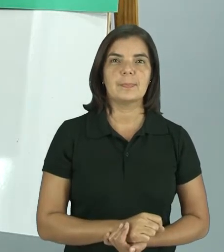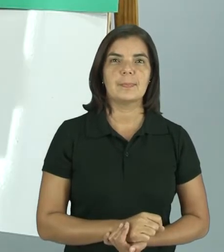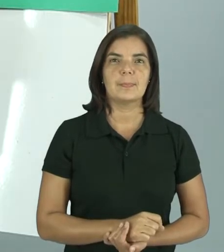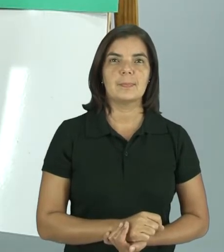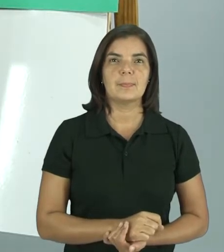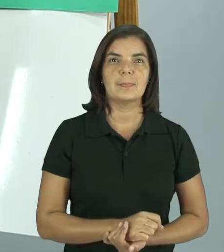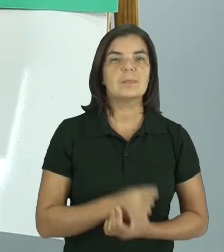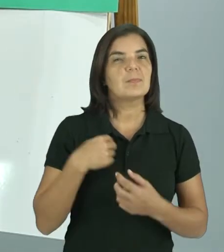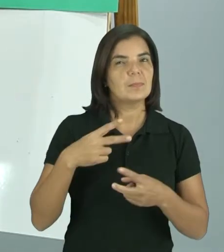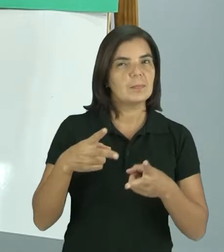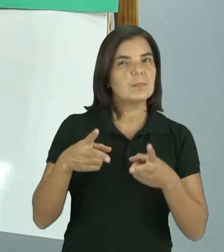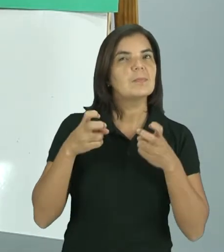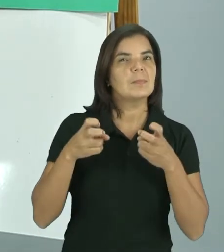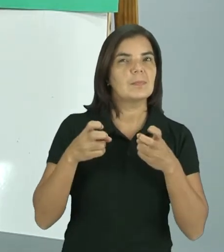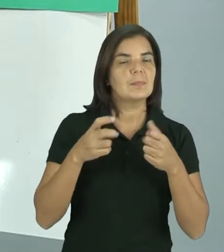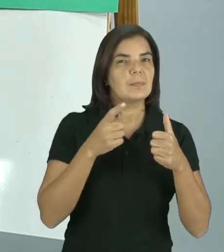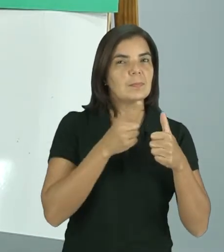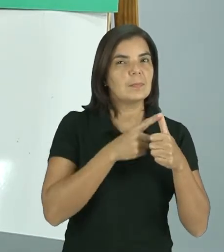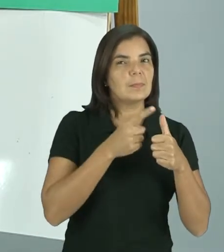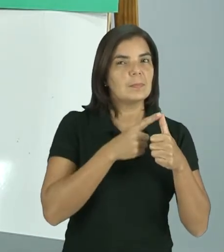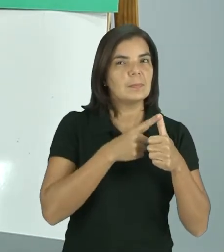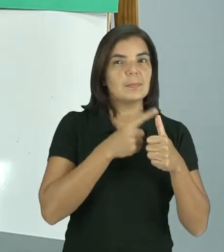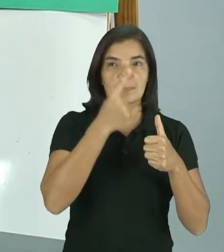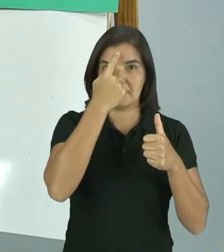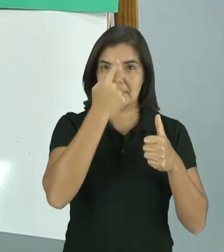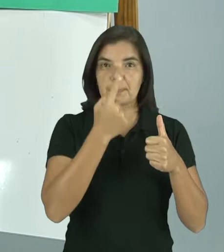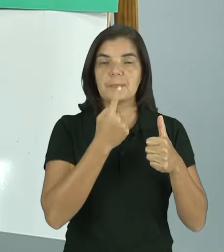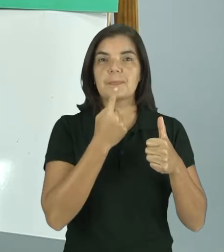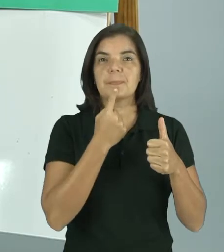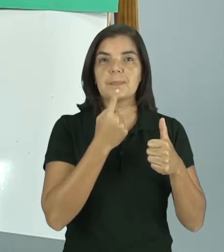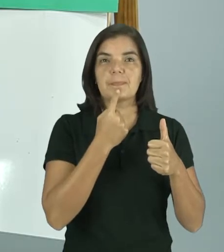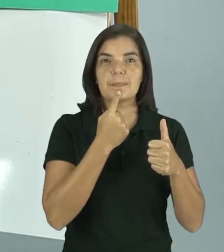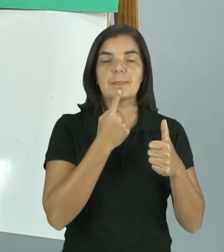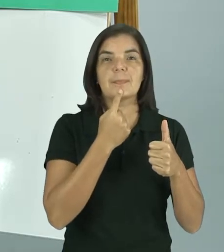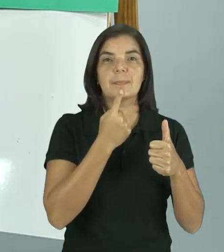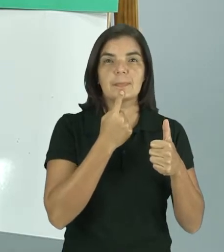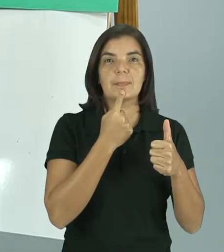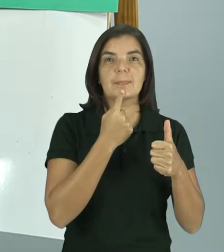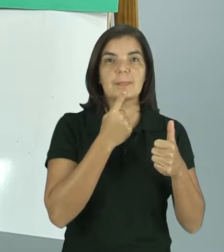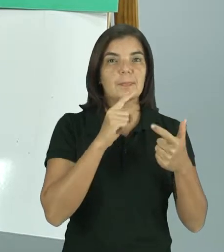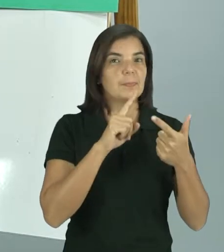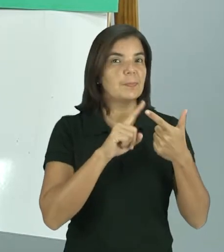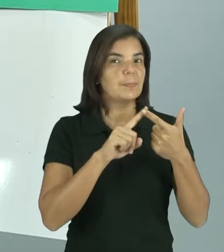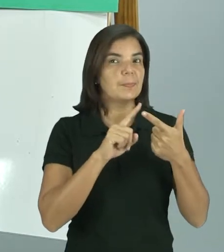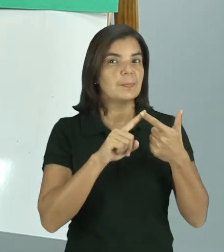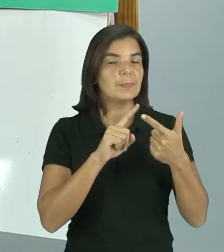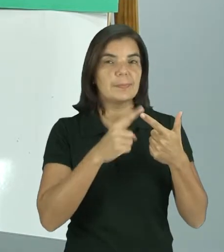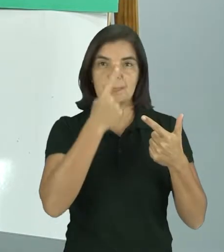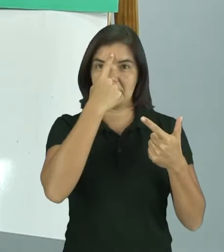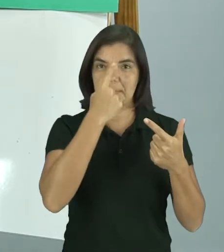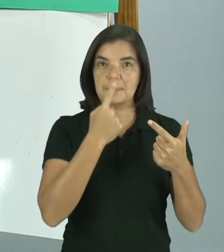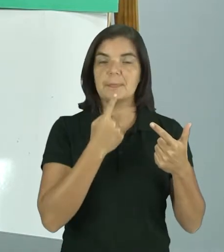Perceberam que tem a primeira imagem, a segunda,